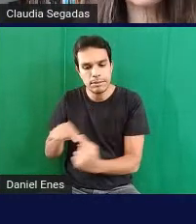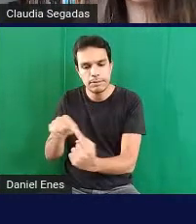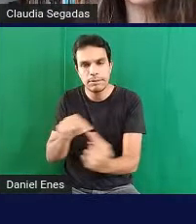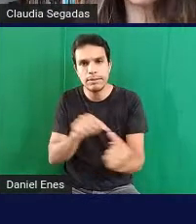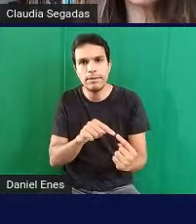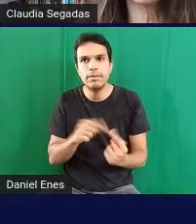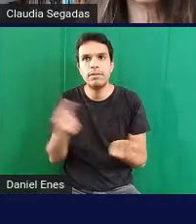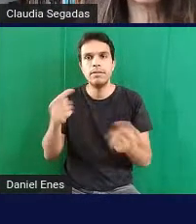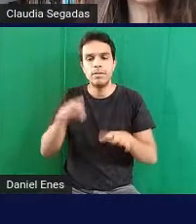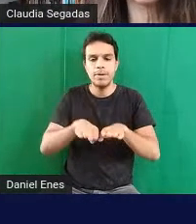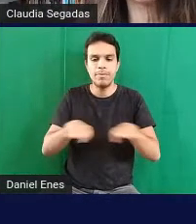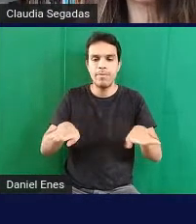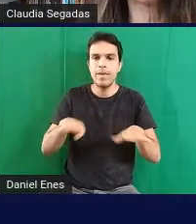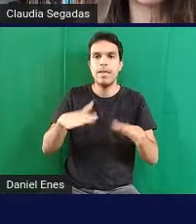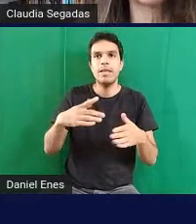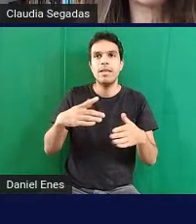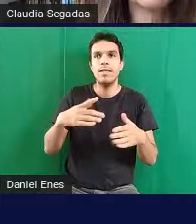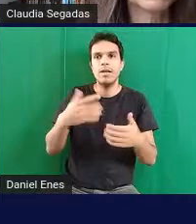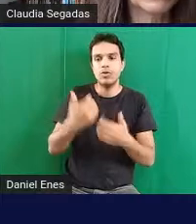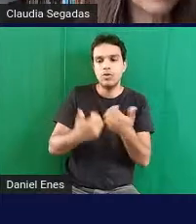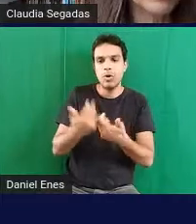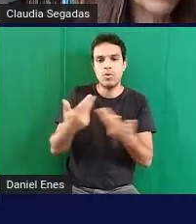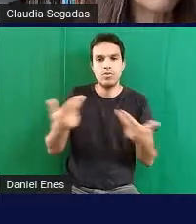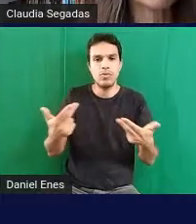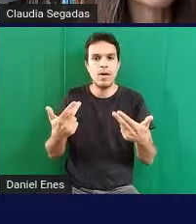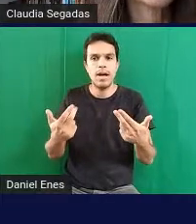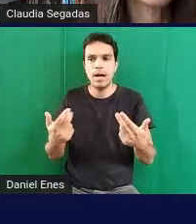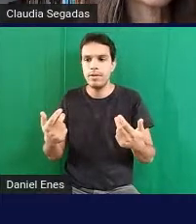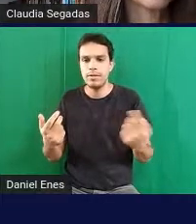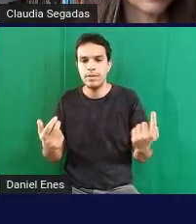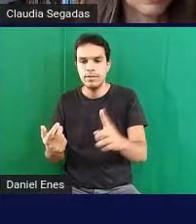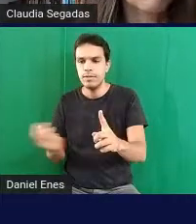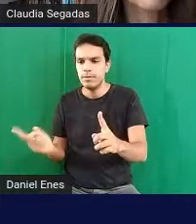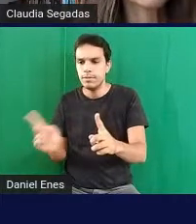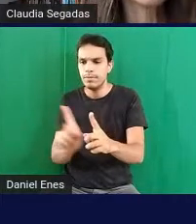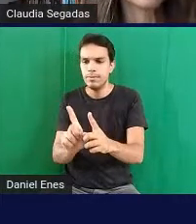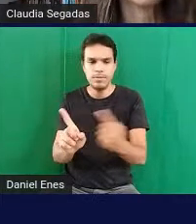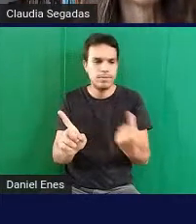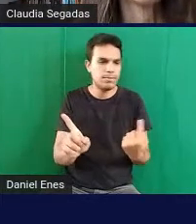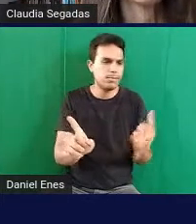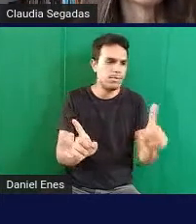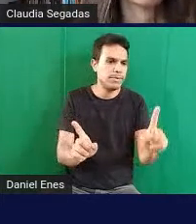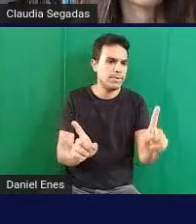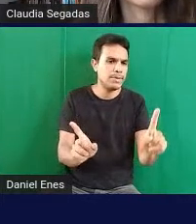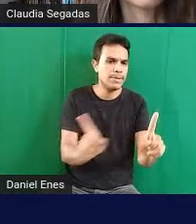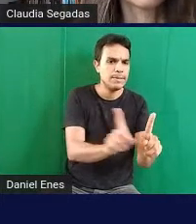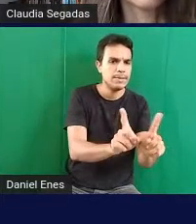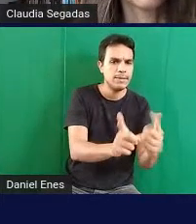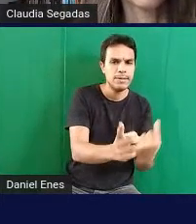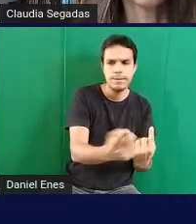eles iam se revezando e realizando esses jogos no festival da matemática pode passar